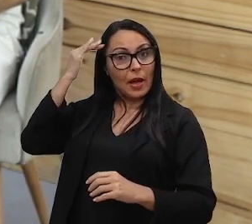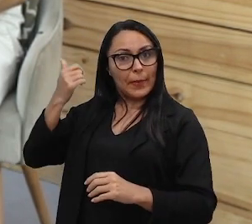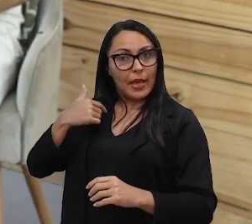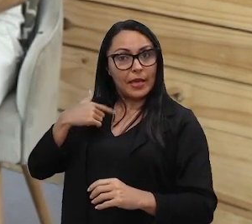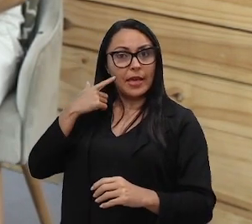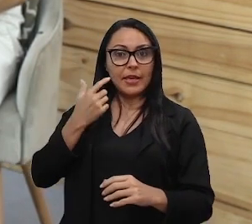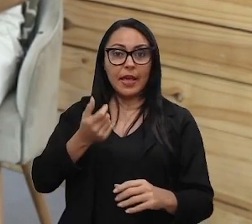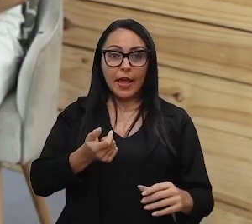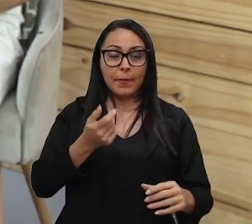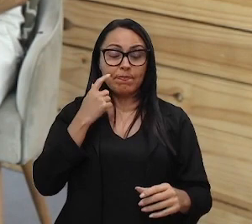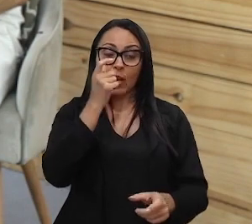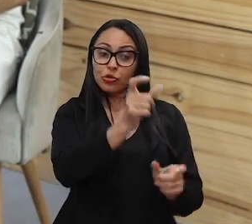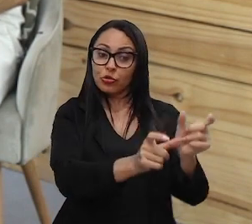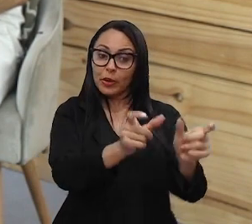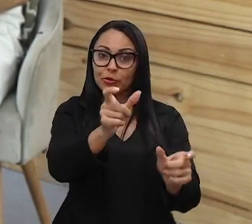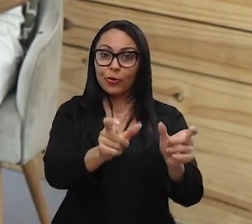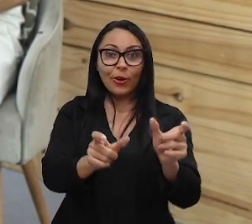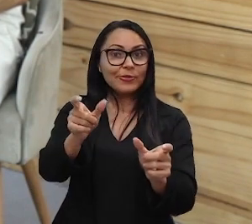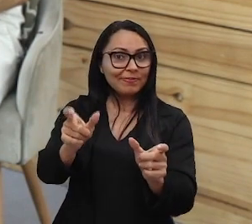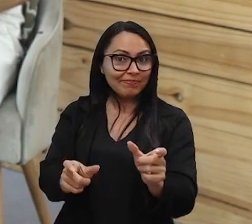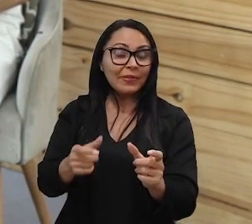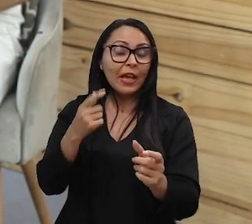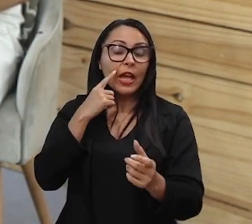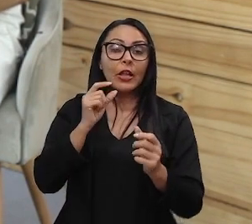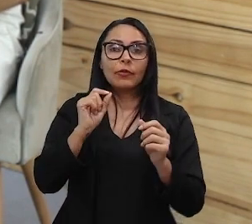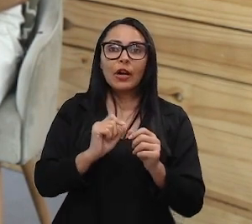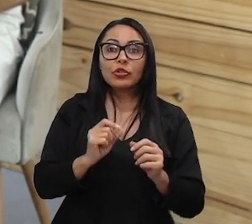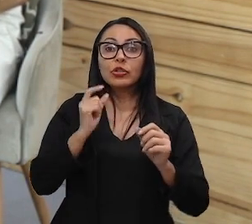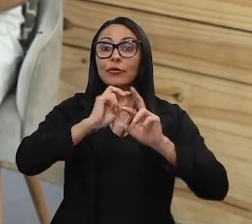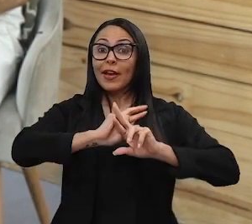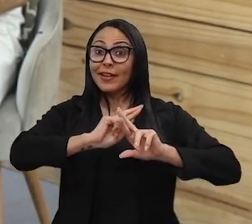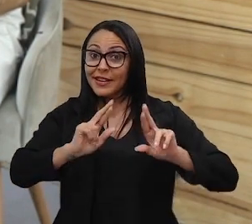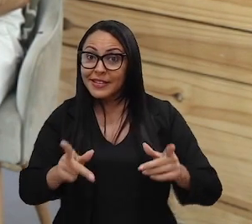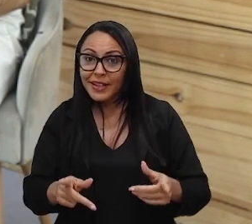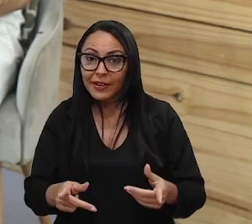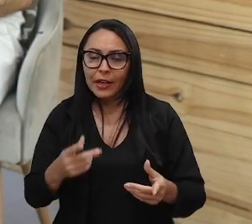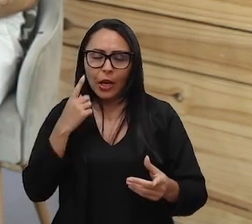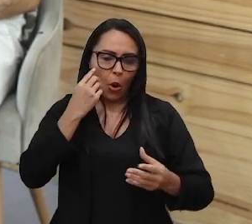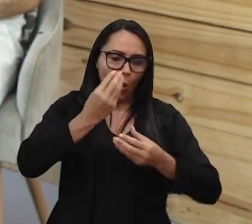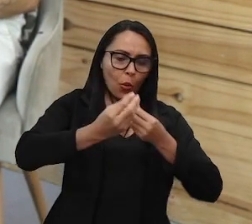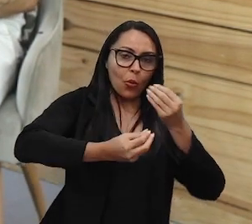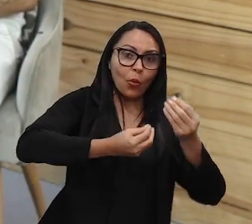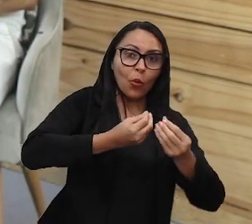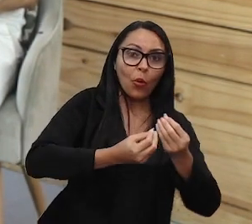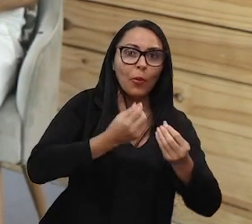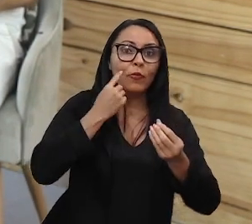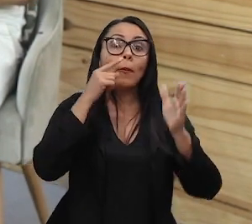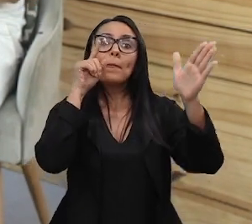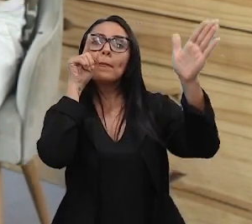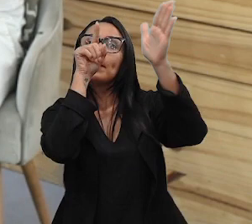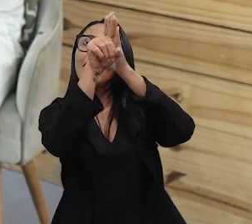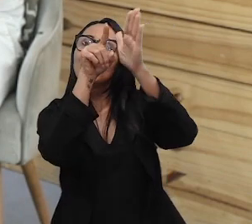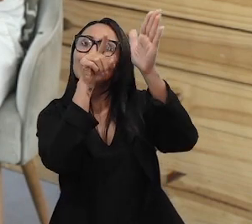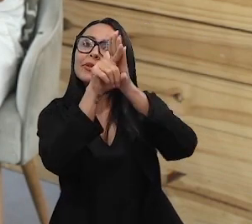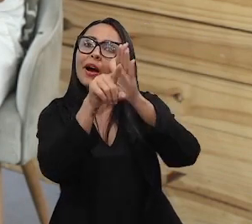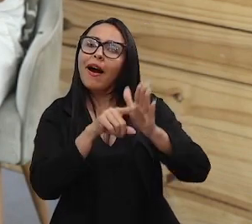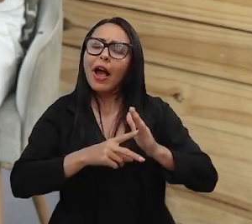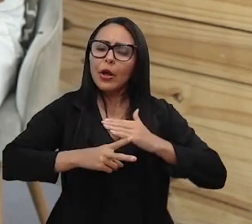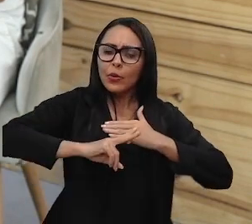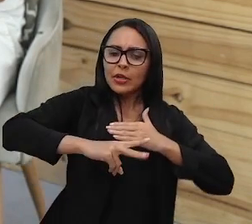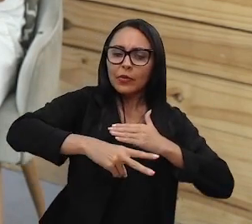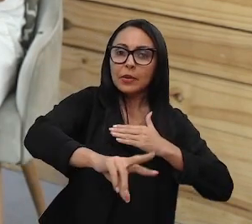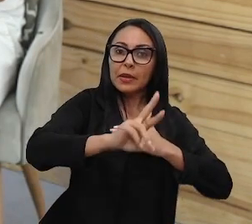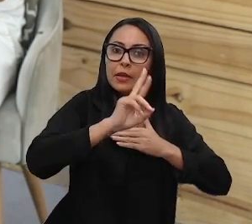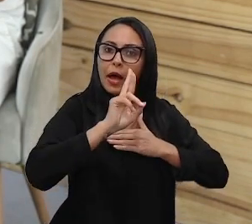público e o meu potencial público, e isso vai fazer total diferença na forma como eu vou perguntar e, consequentemente, na resposta